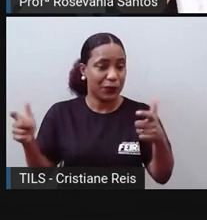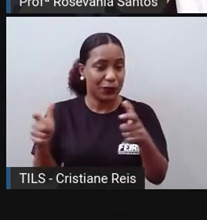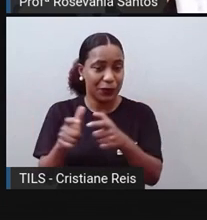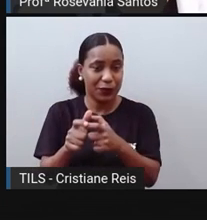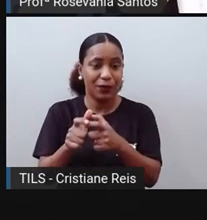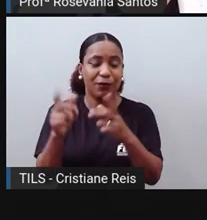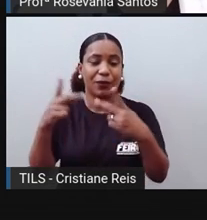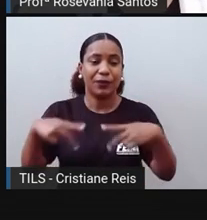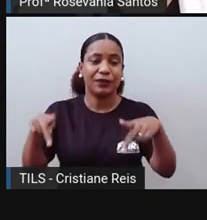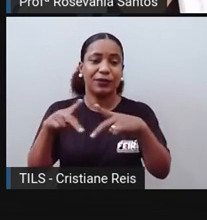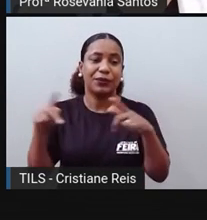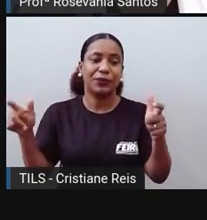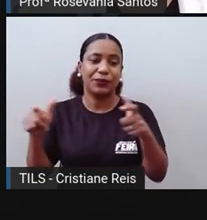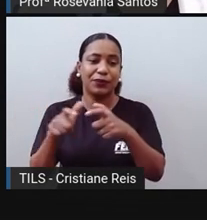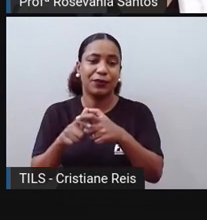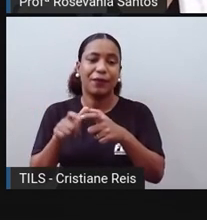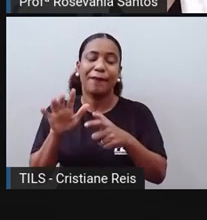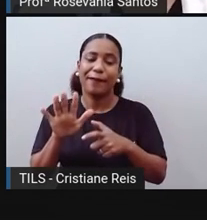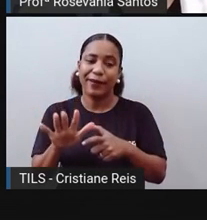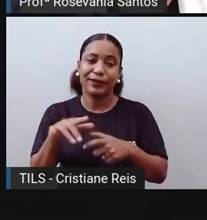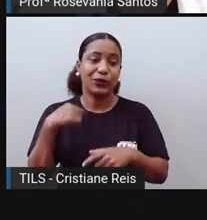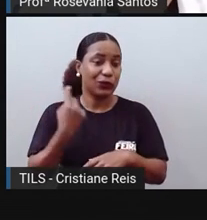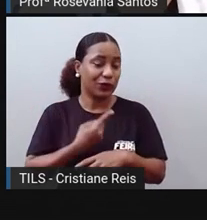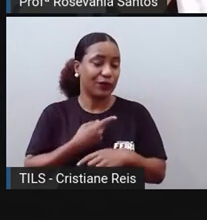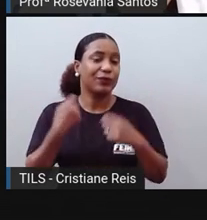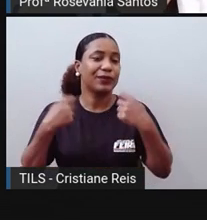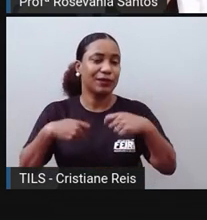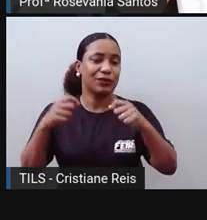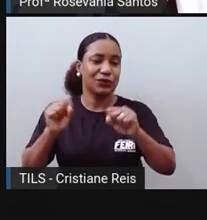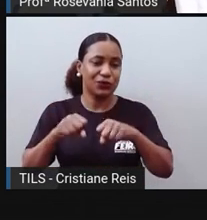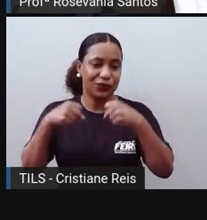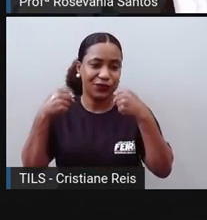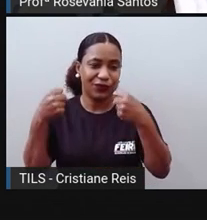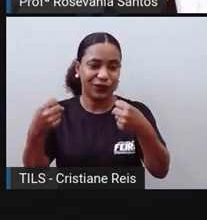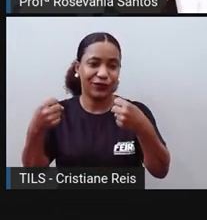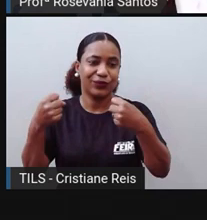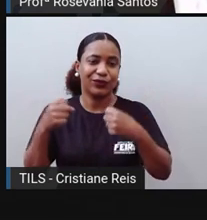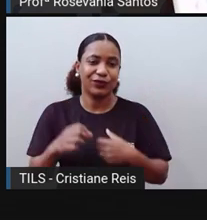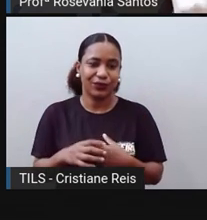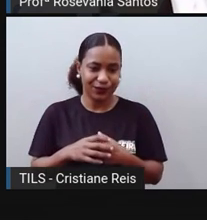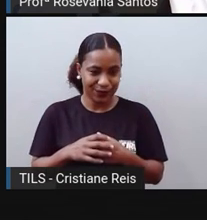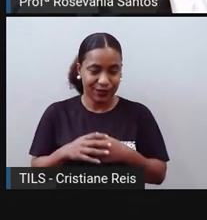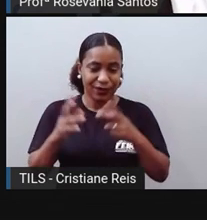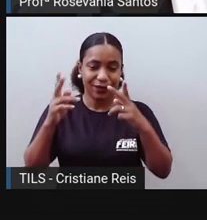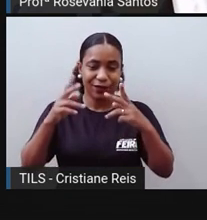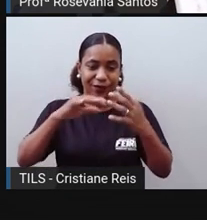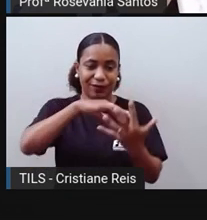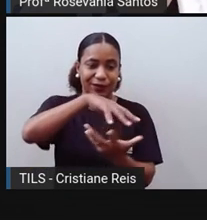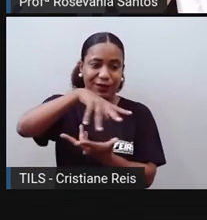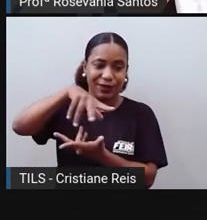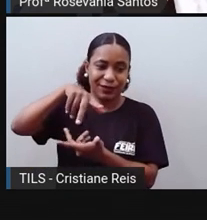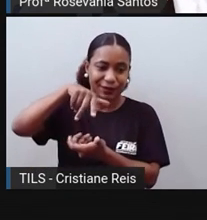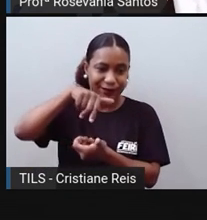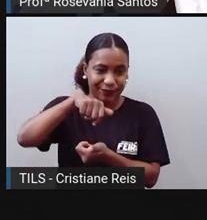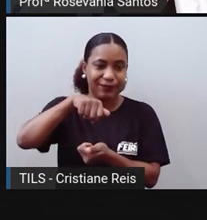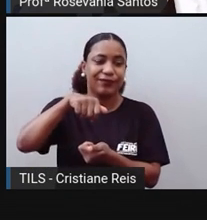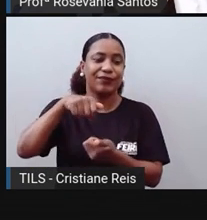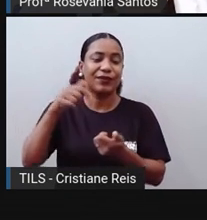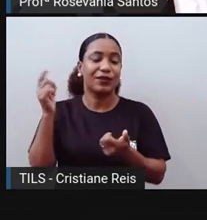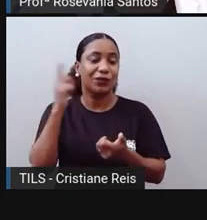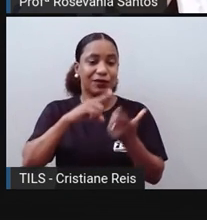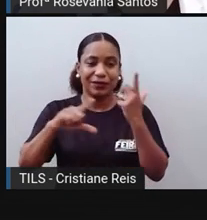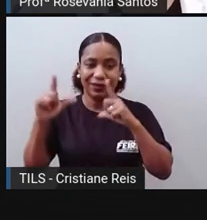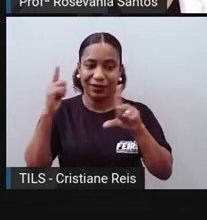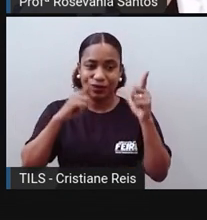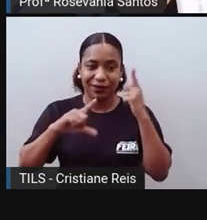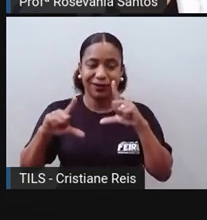população, mas a gente ainda precisa fazer muita coisa para que o planeta também não seja muito agredido quando a gente se fala, quando se